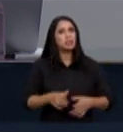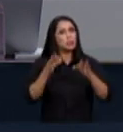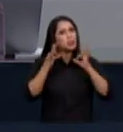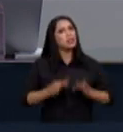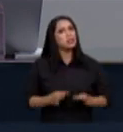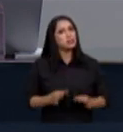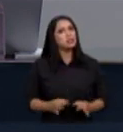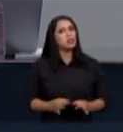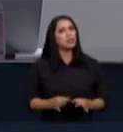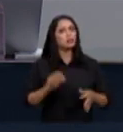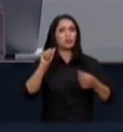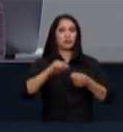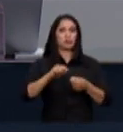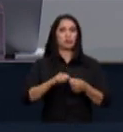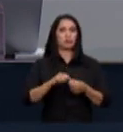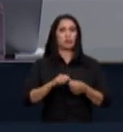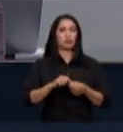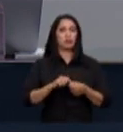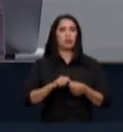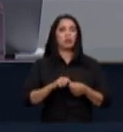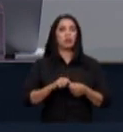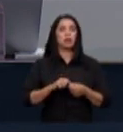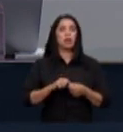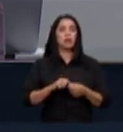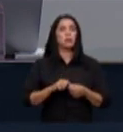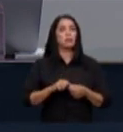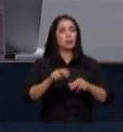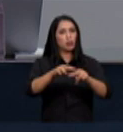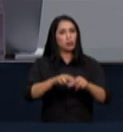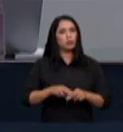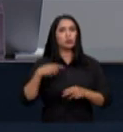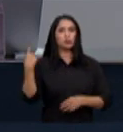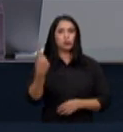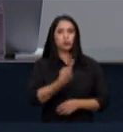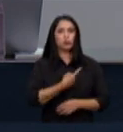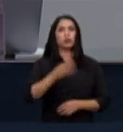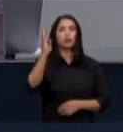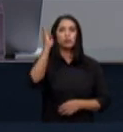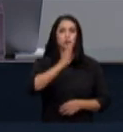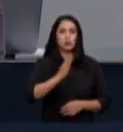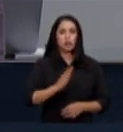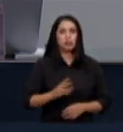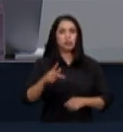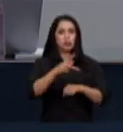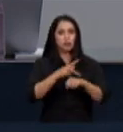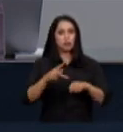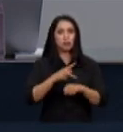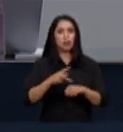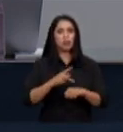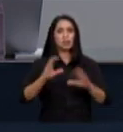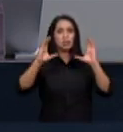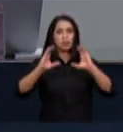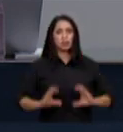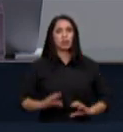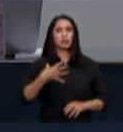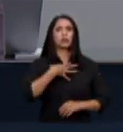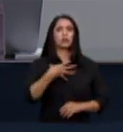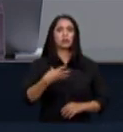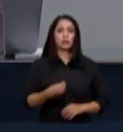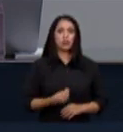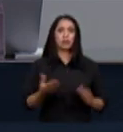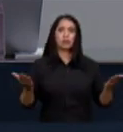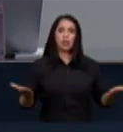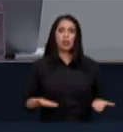certa a fazer pelo nosso país pelos nossos cidadãos e pelos nossos filhos ao